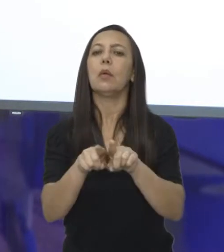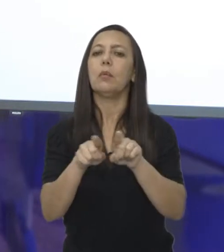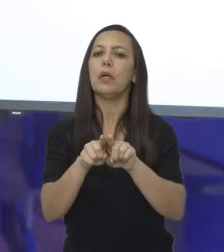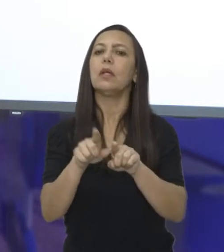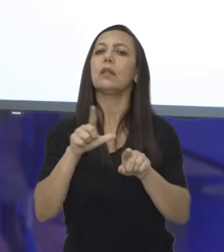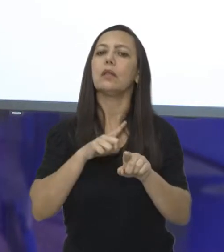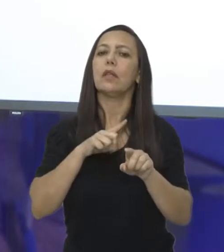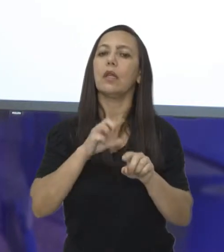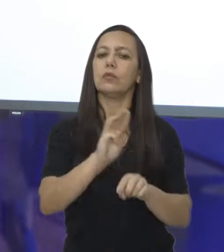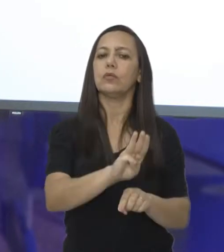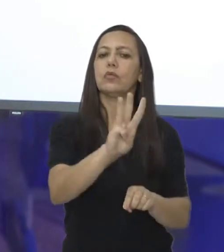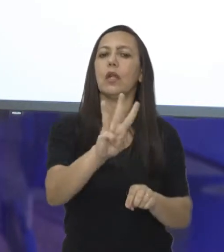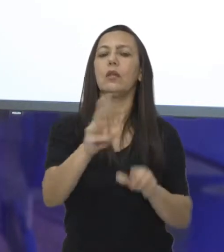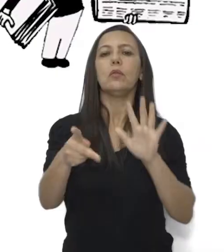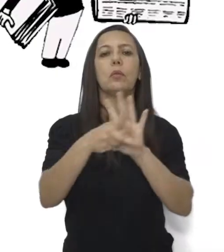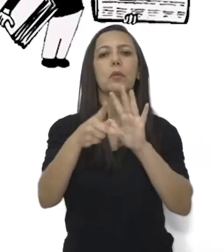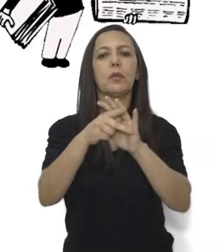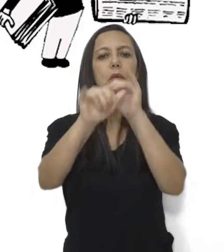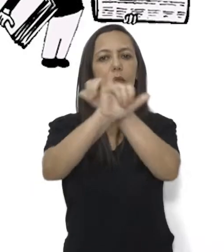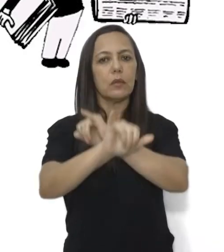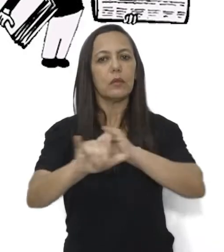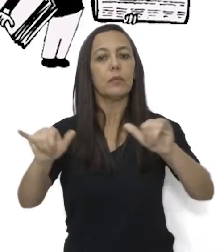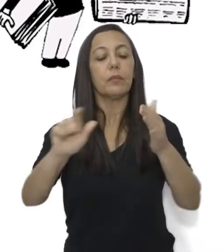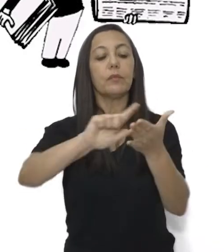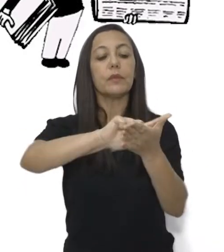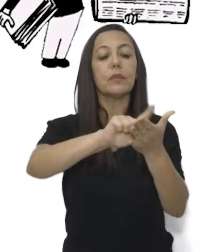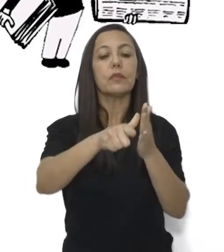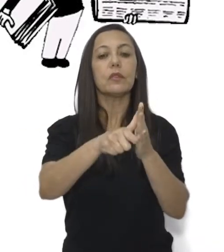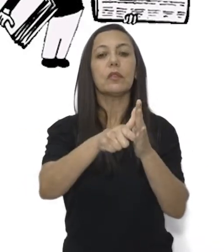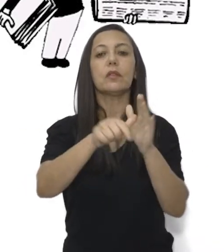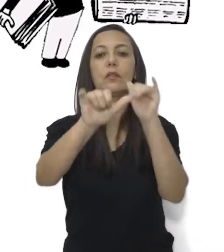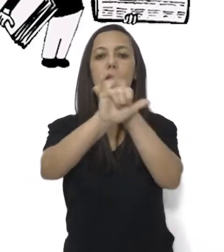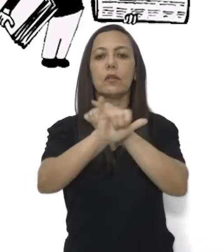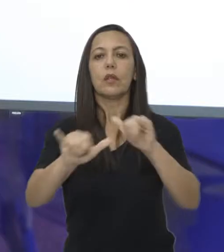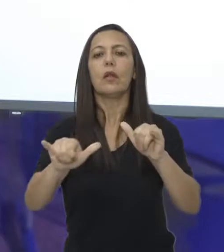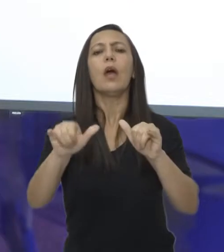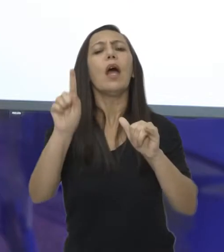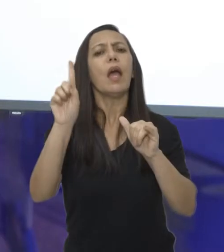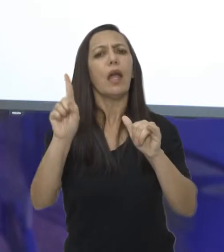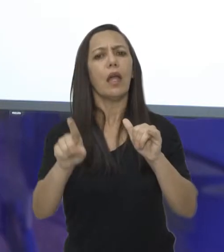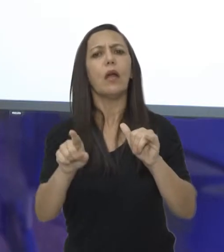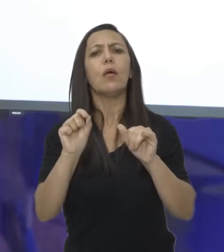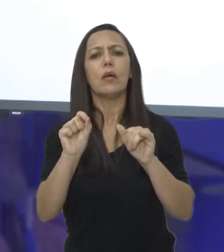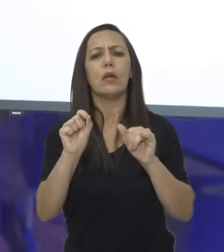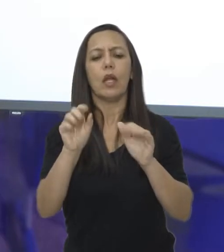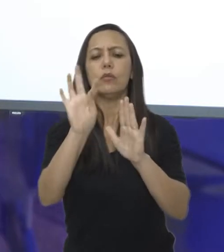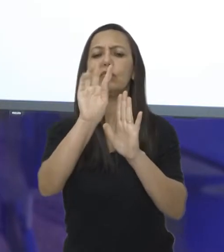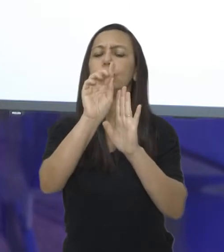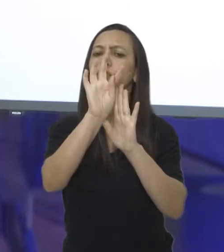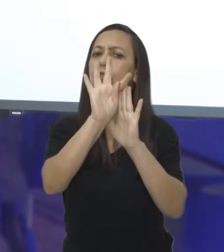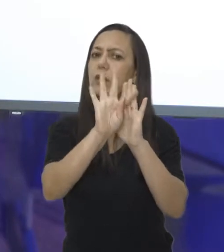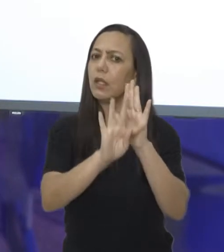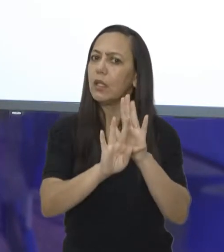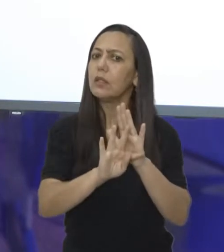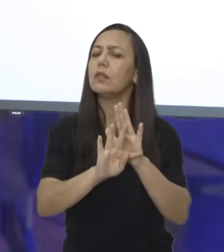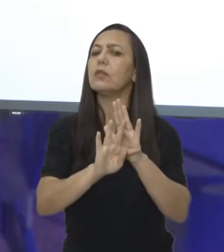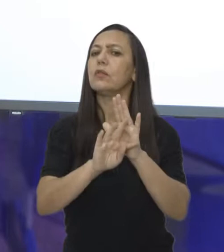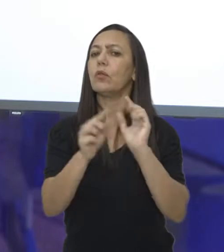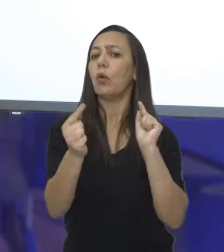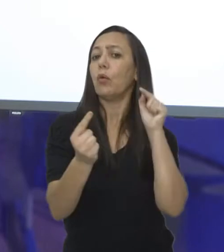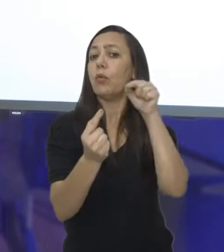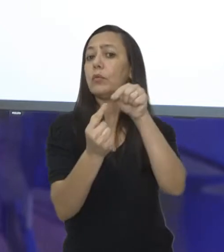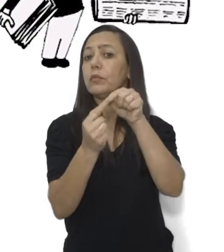de notícias. O gênero textual é jornalístico. É um texto informativo